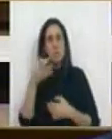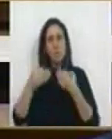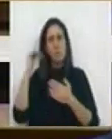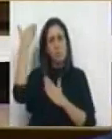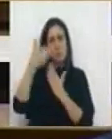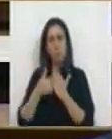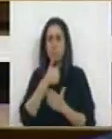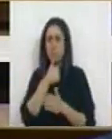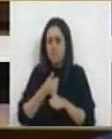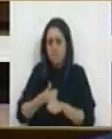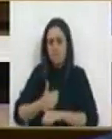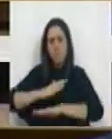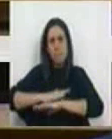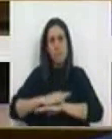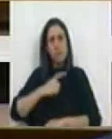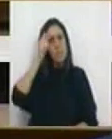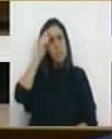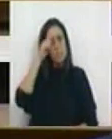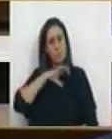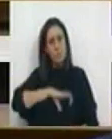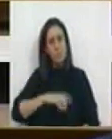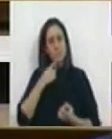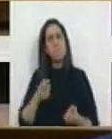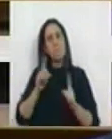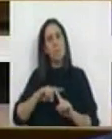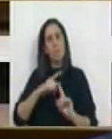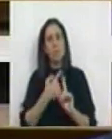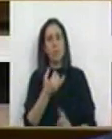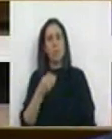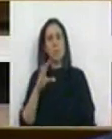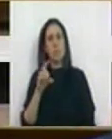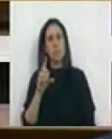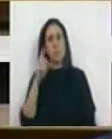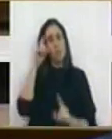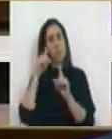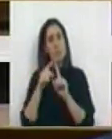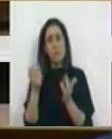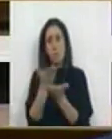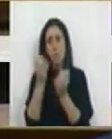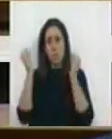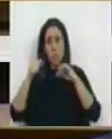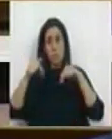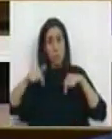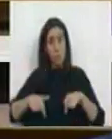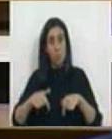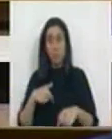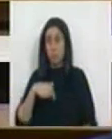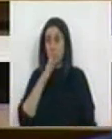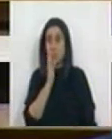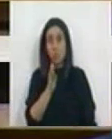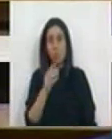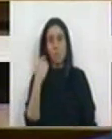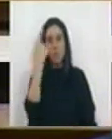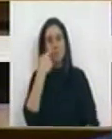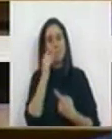Constitucional e respeitámos-la que os salários devem ser repostos em 2016. Foi com esse objetivo que fomos para as negociações e hoje, já aqui foi dito,